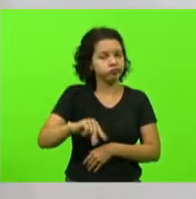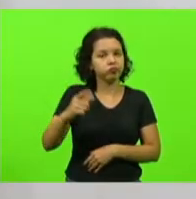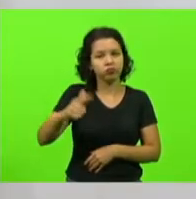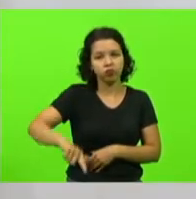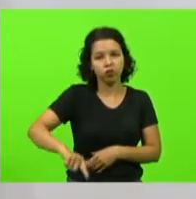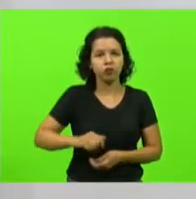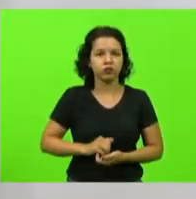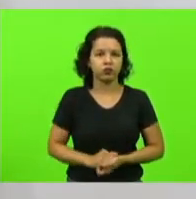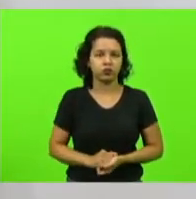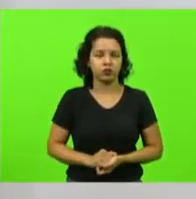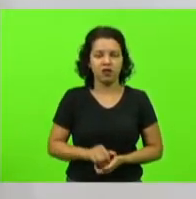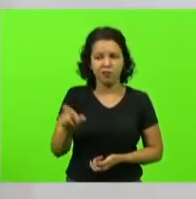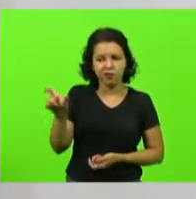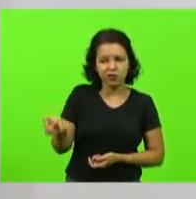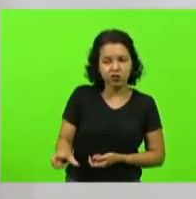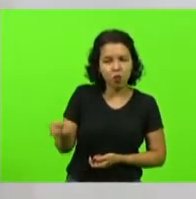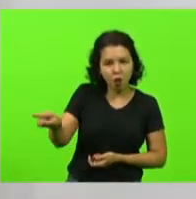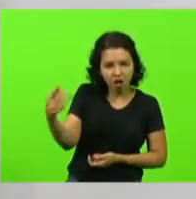volta